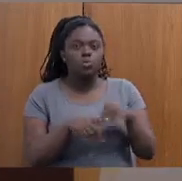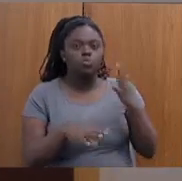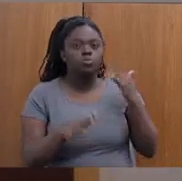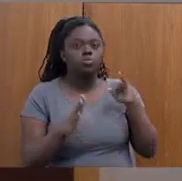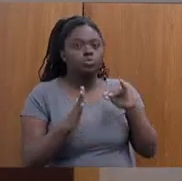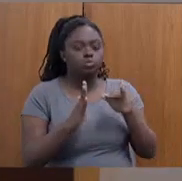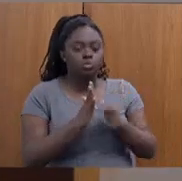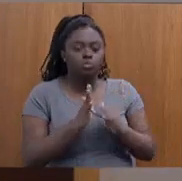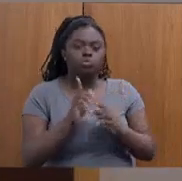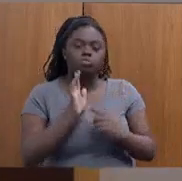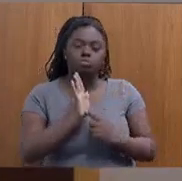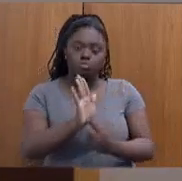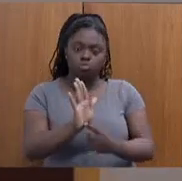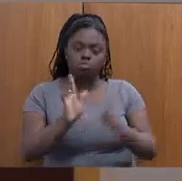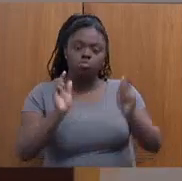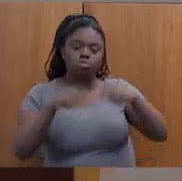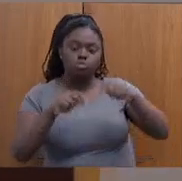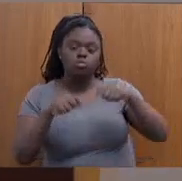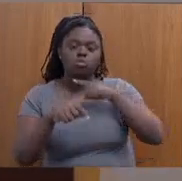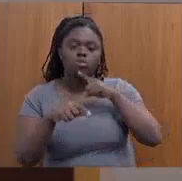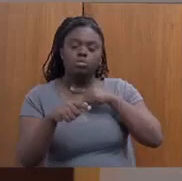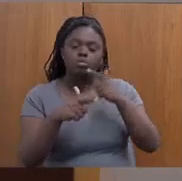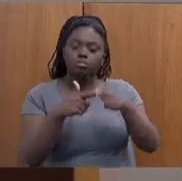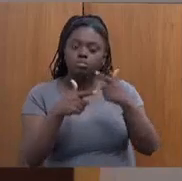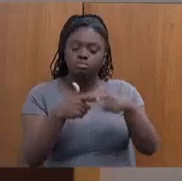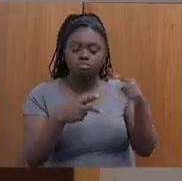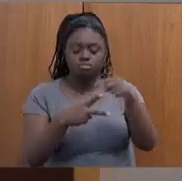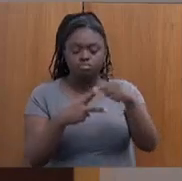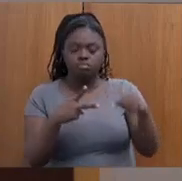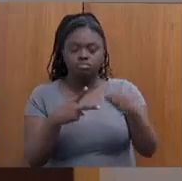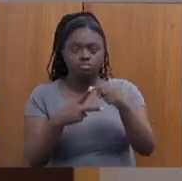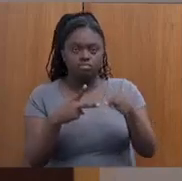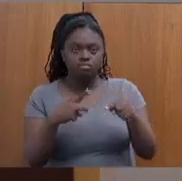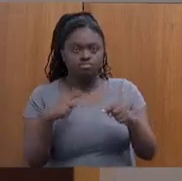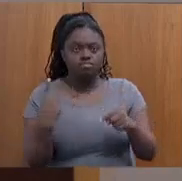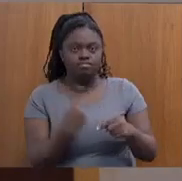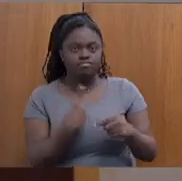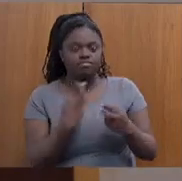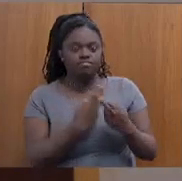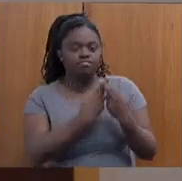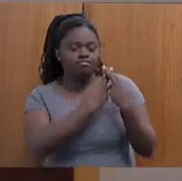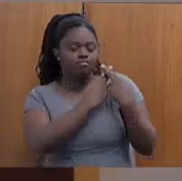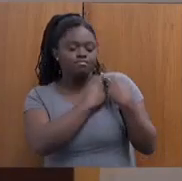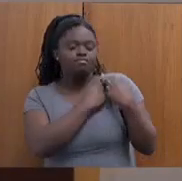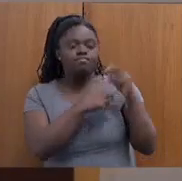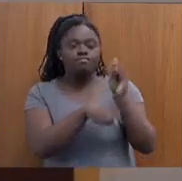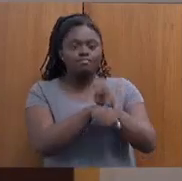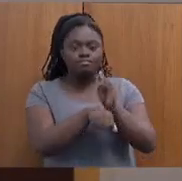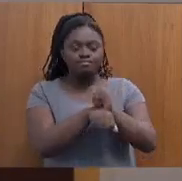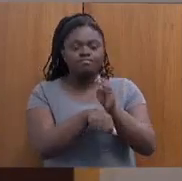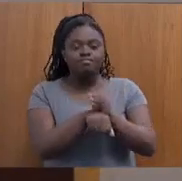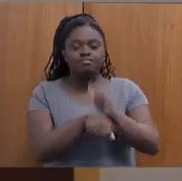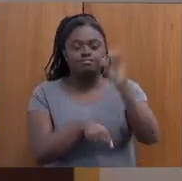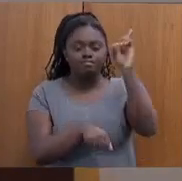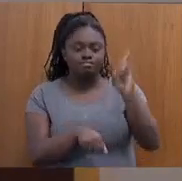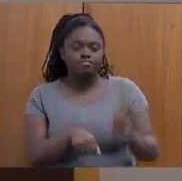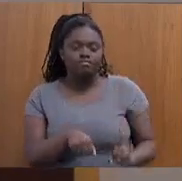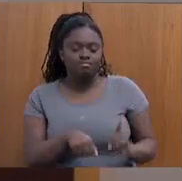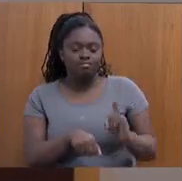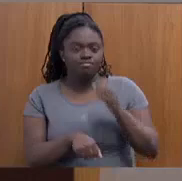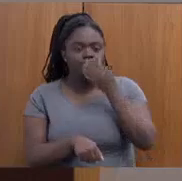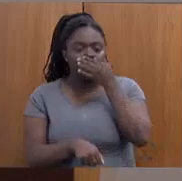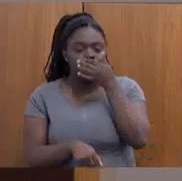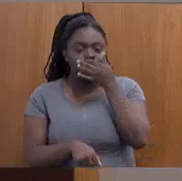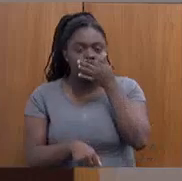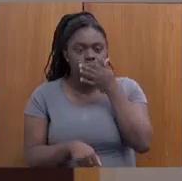violações dos dois lados. E o nosso papel é cuidar das violações de direitos, então, da